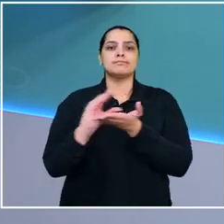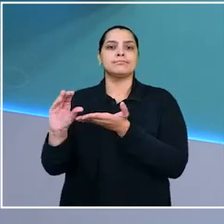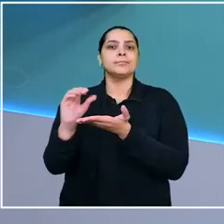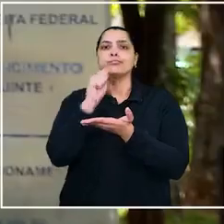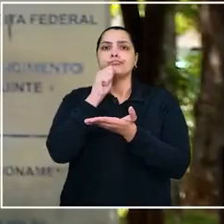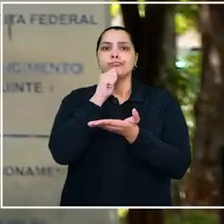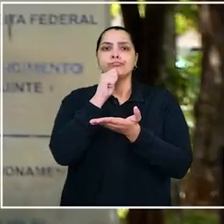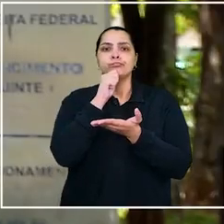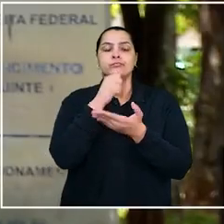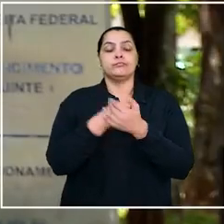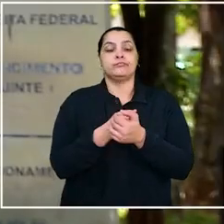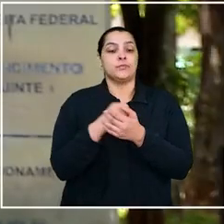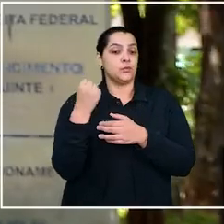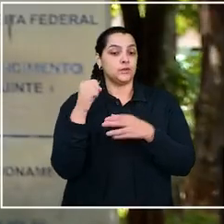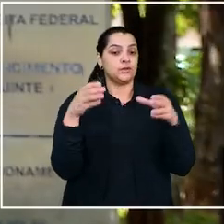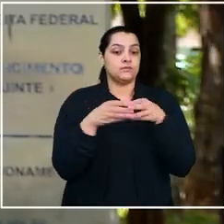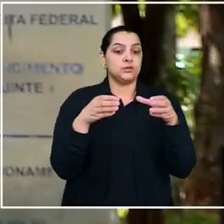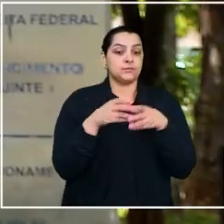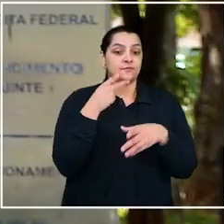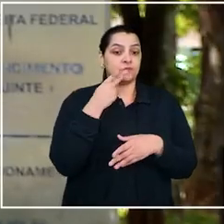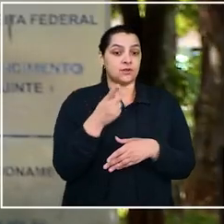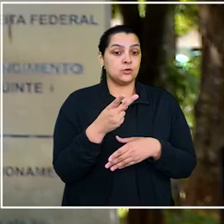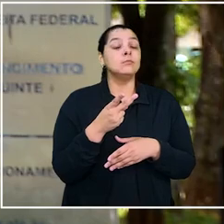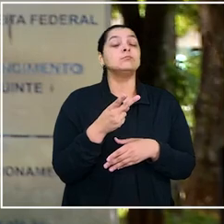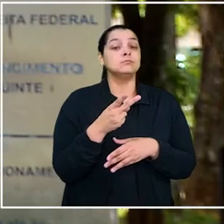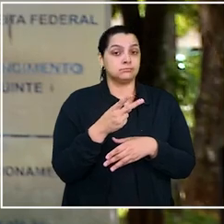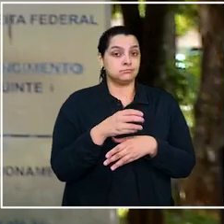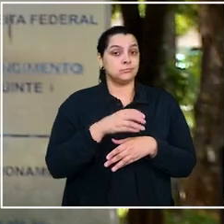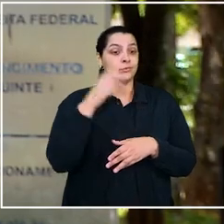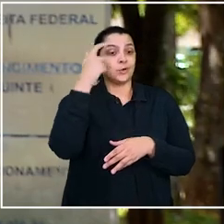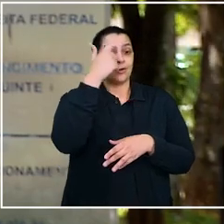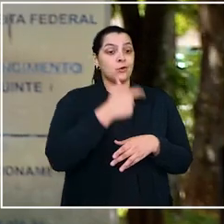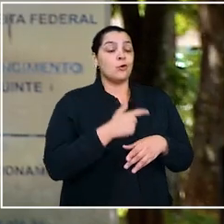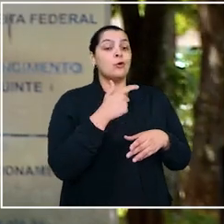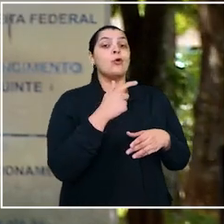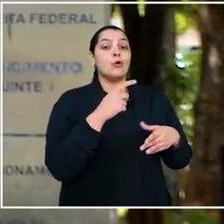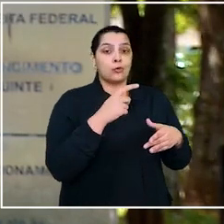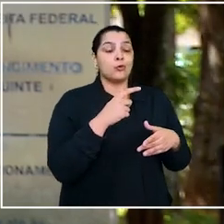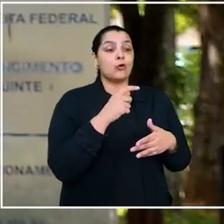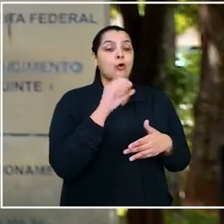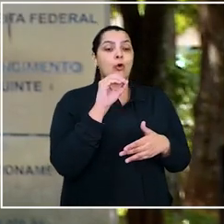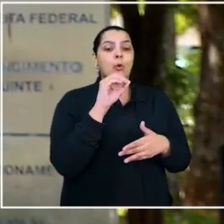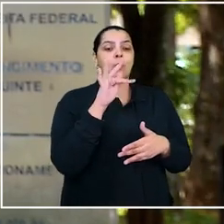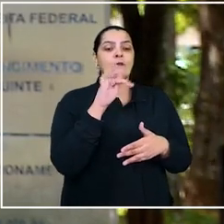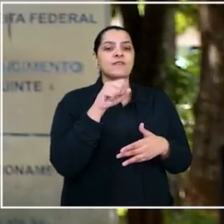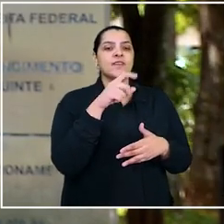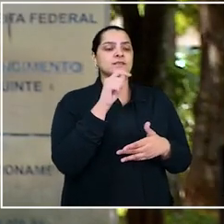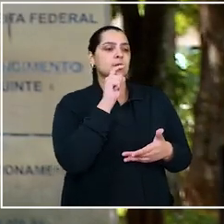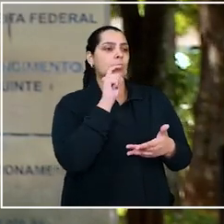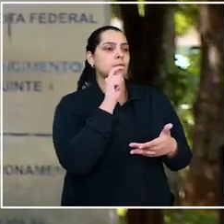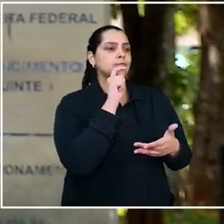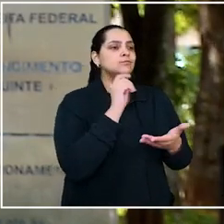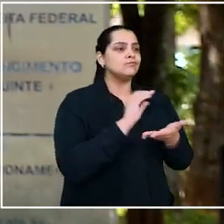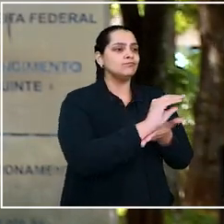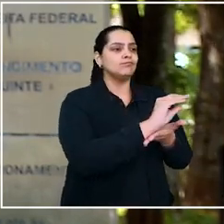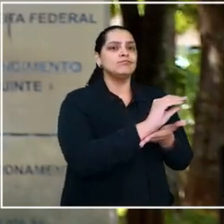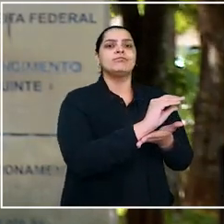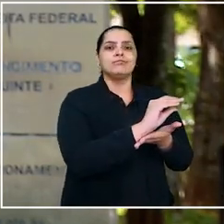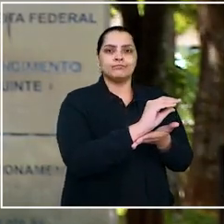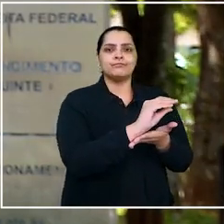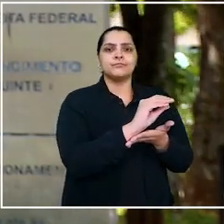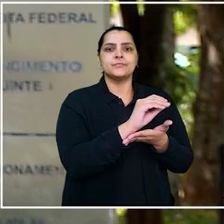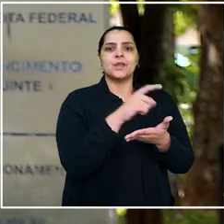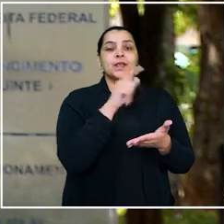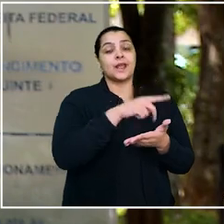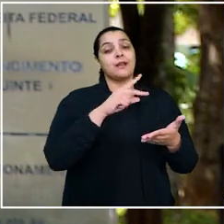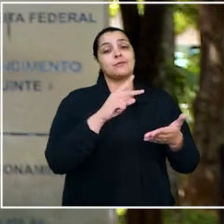fonte. A oitava turma do TST considerou ter havido ofensa à dignidade da trabalhadora, que teve o nome incluído na malha